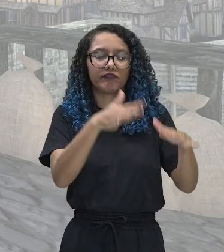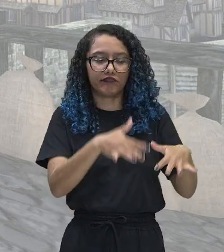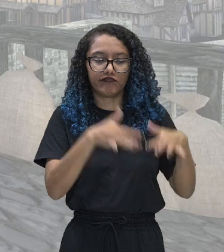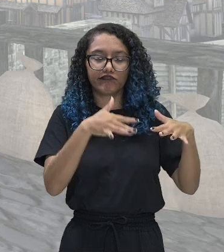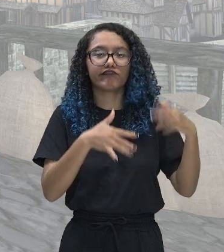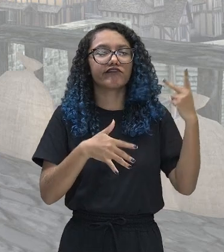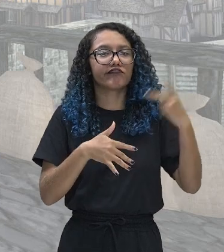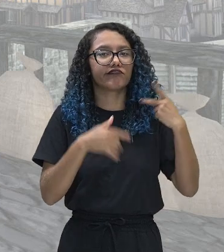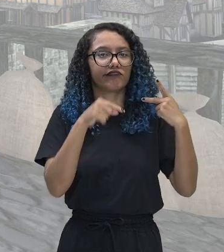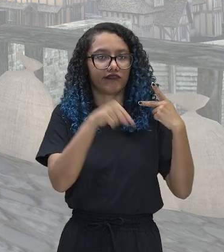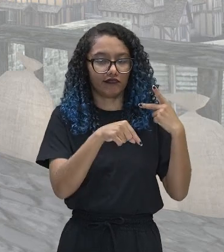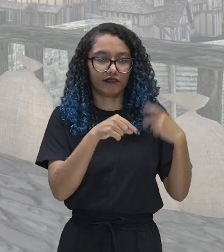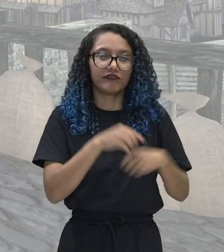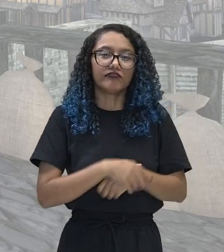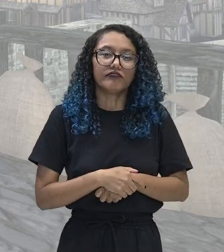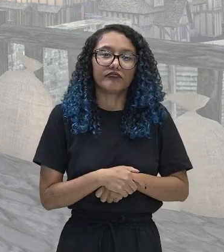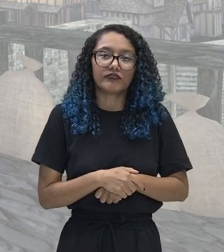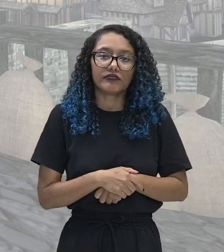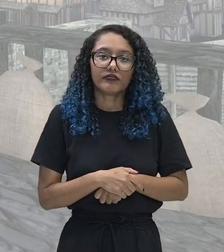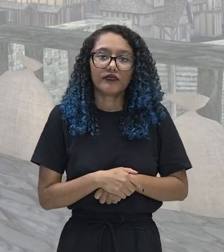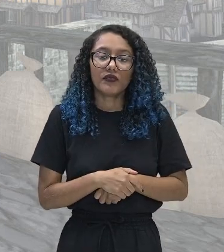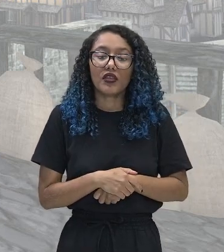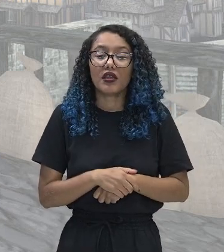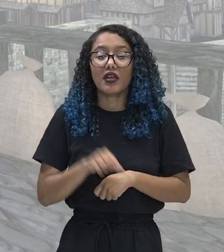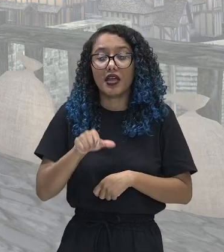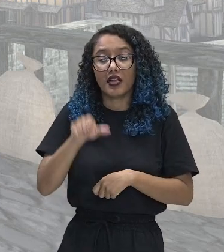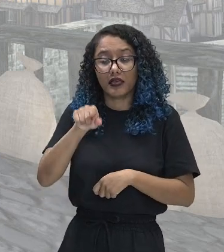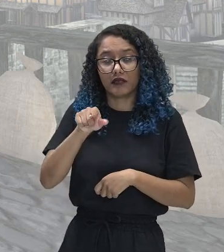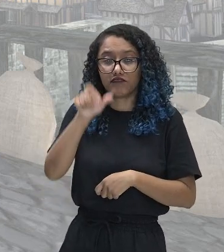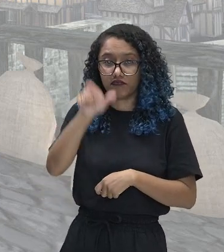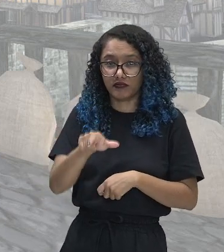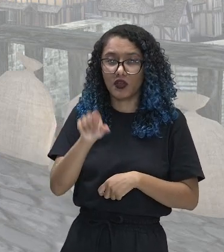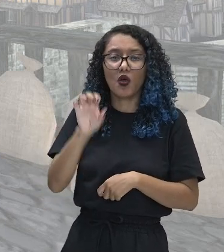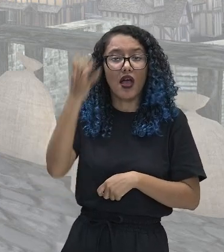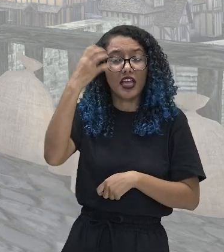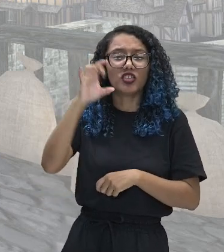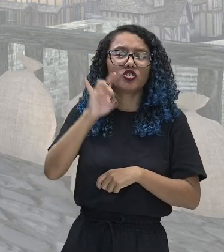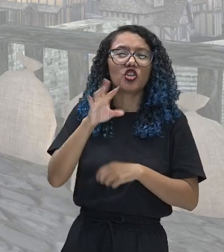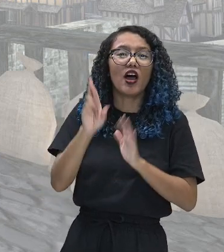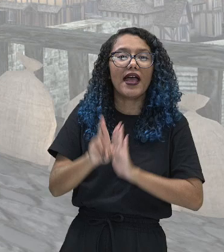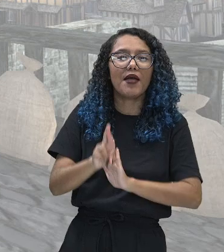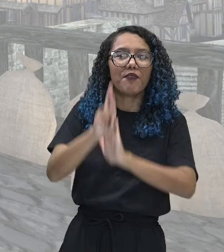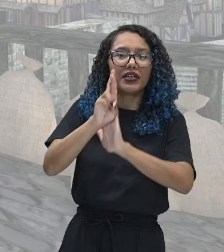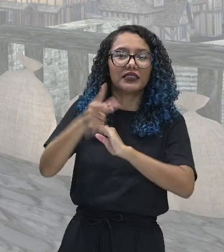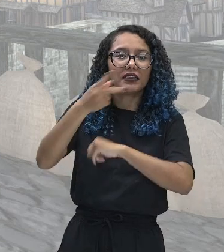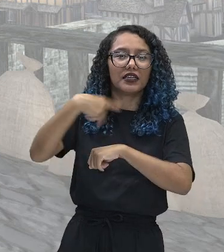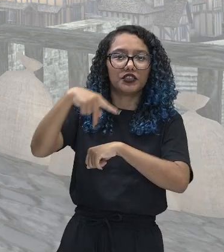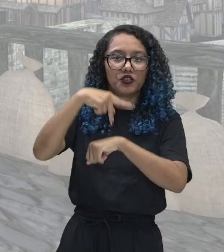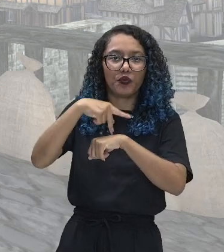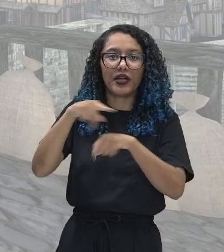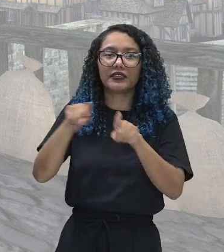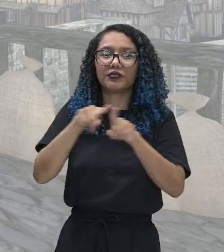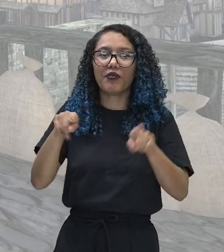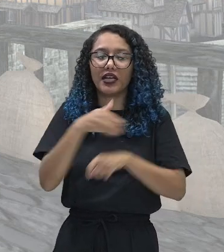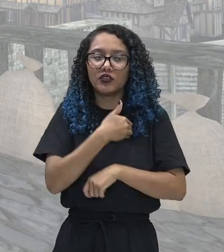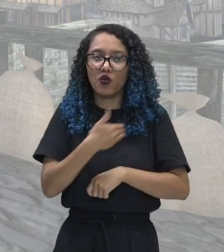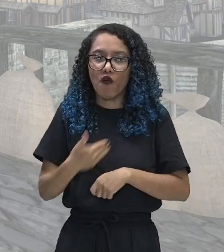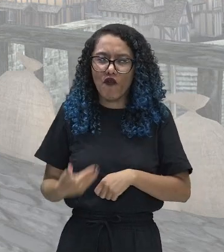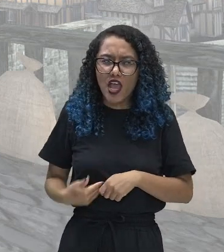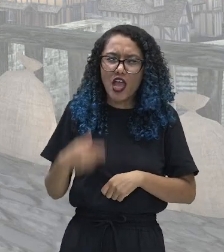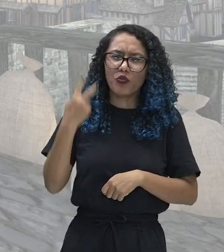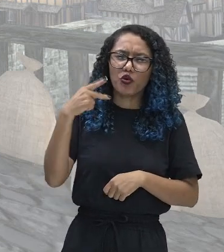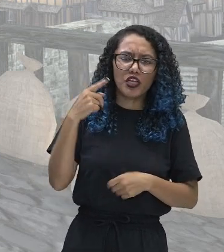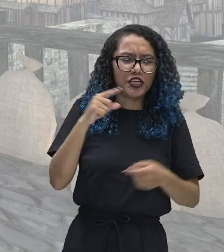é o chefe de Estado e o parlamento é o chefe do governo. Tá bom, gente? Quem governa, de fato, na Inglaterra